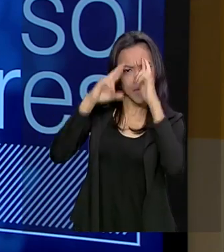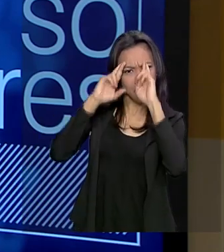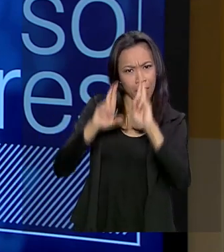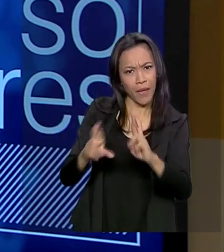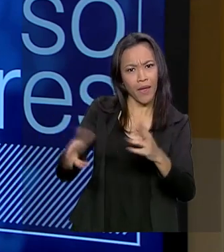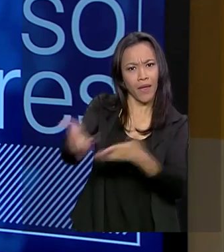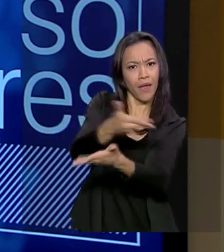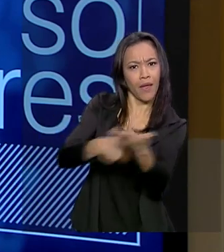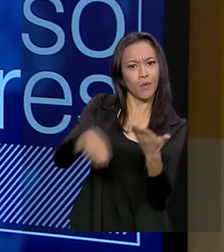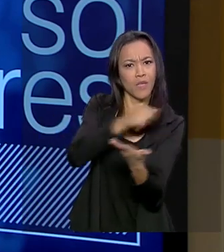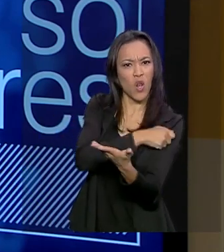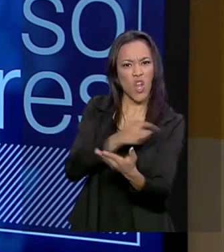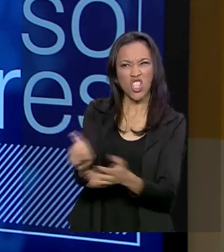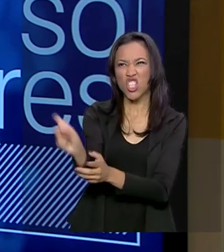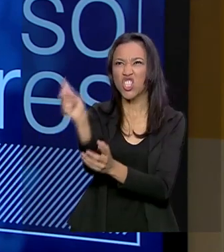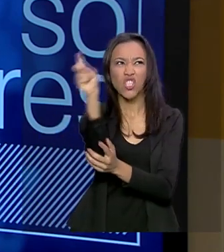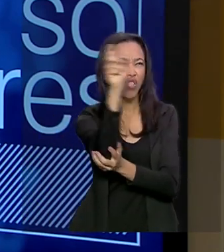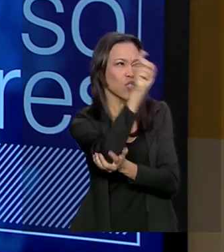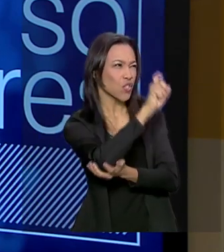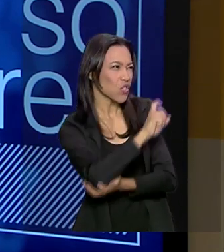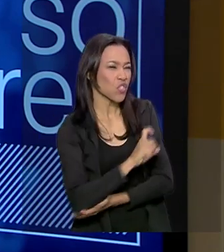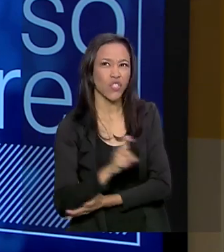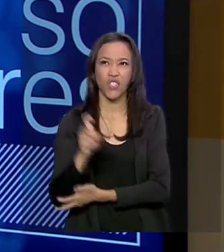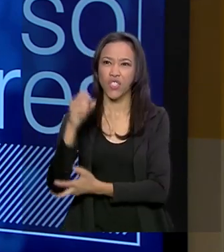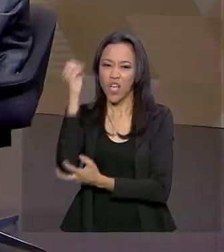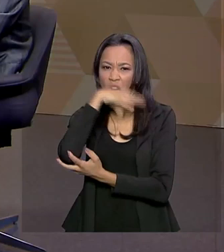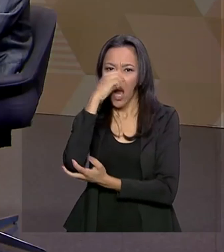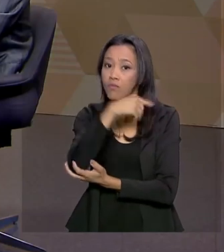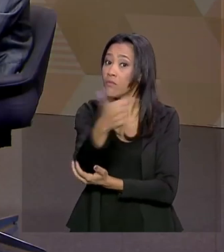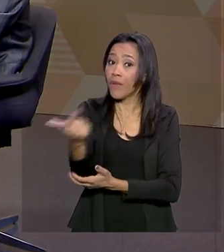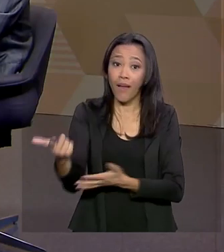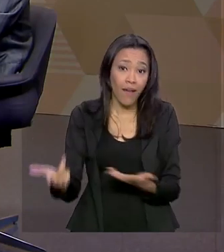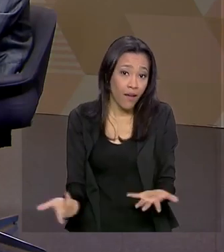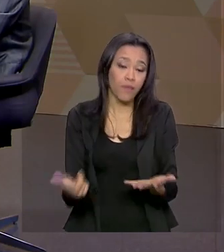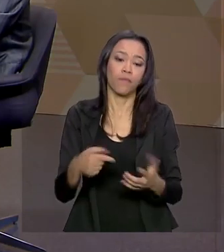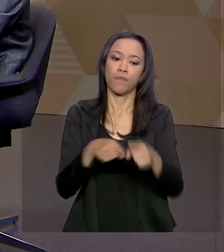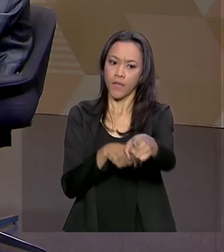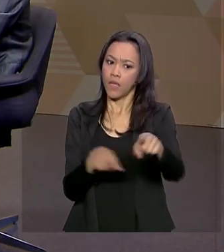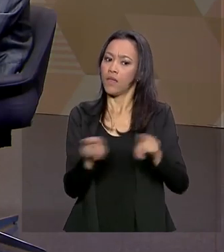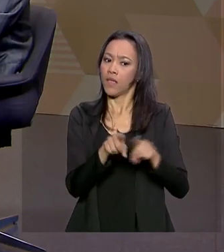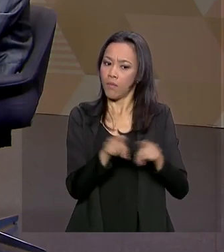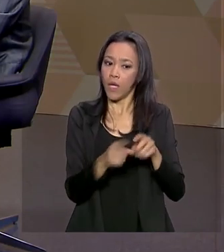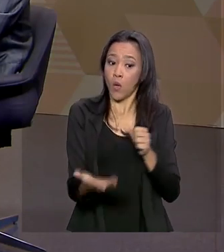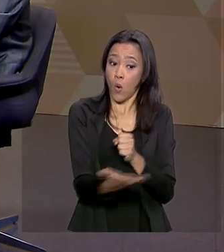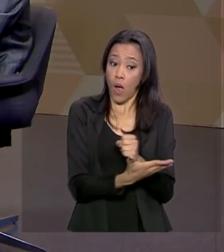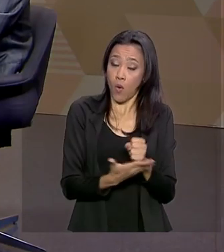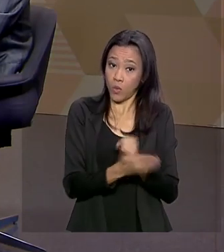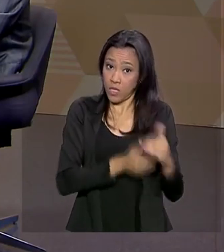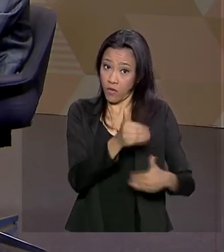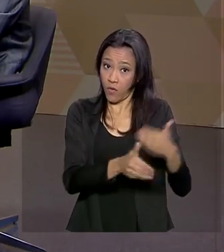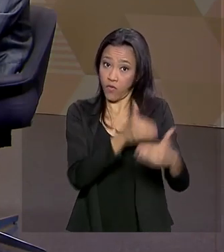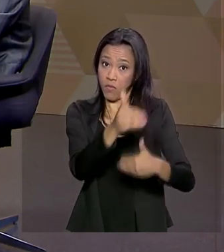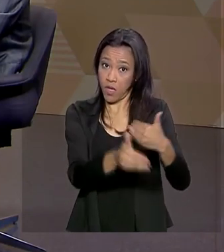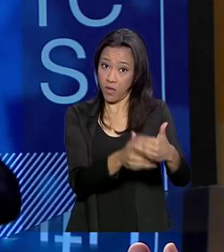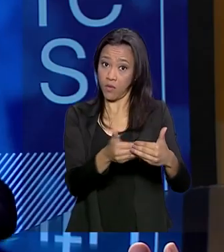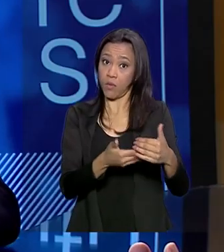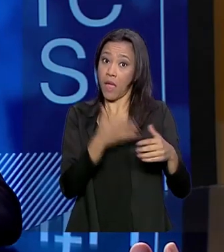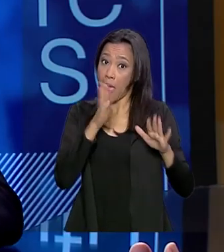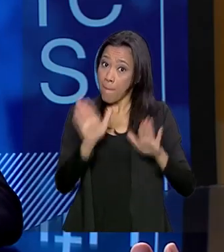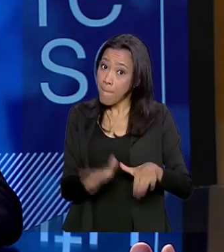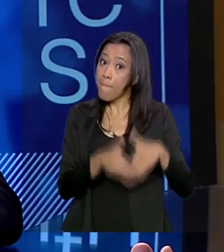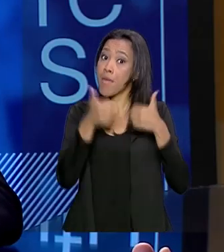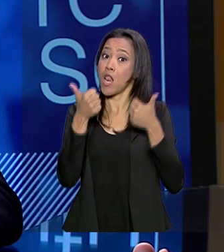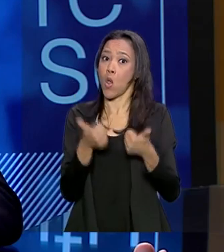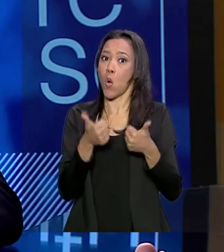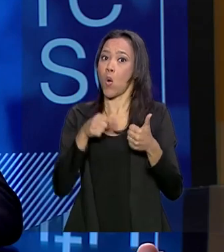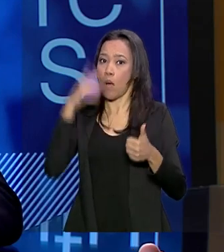alunos. Não tem pichação, não tem depredação nenhuma. E o índice de desenvolvimento da educação básica mostra que é melhor que nas escolas dos